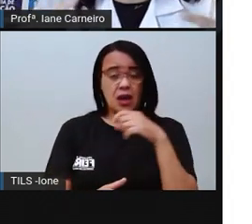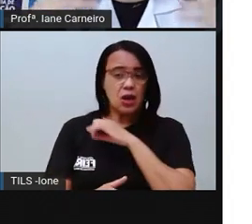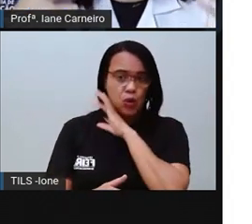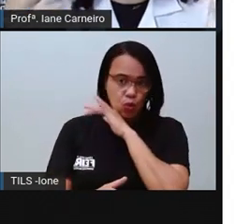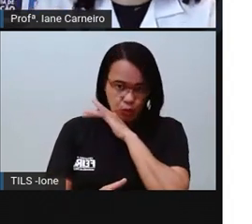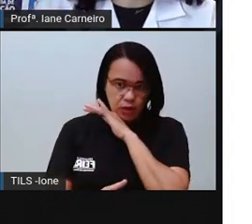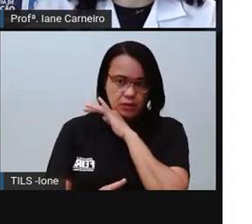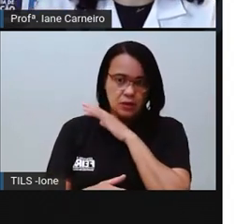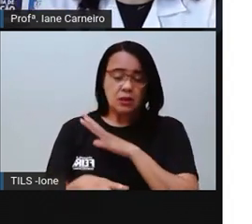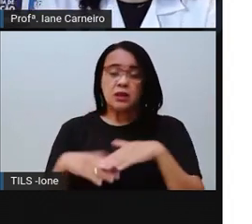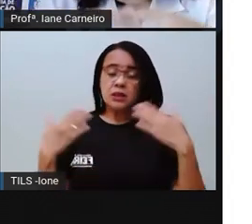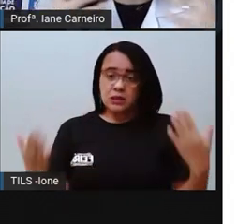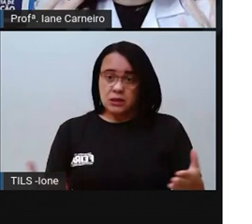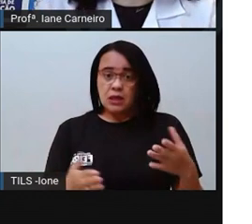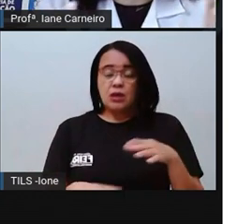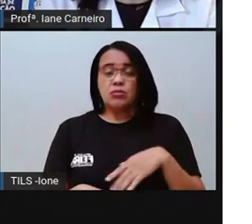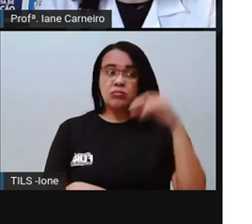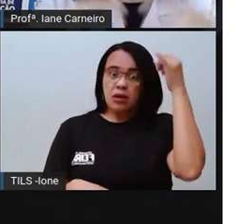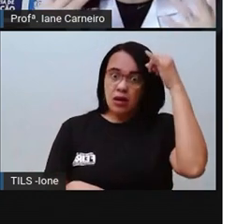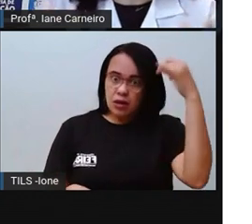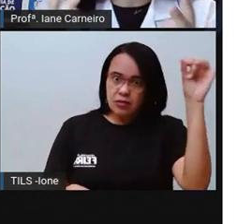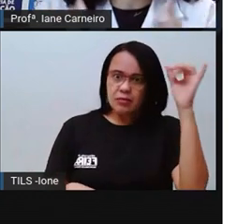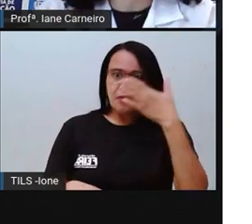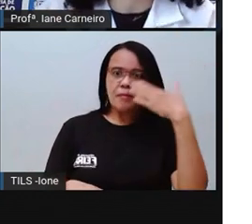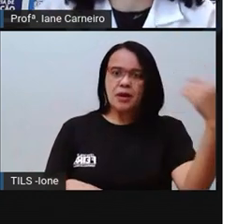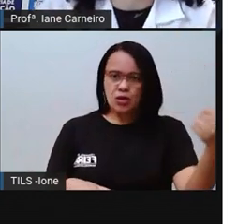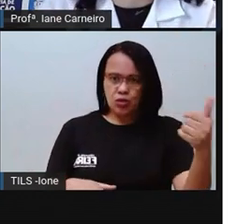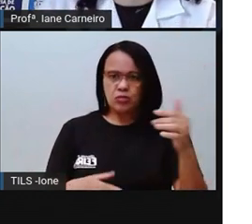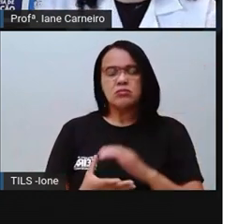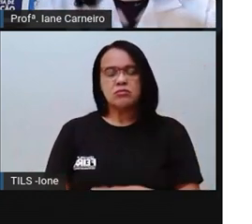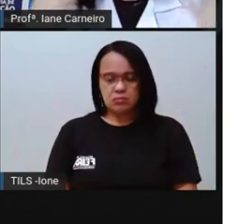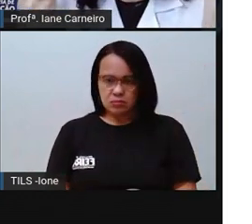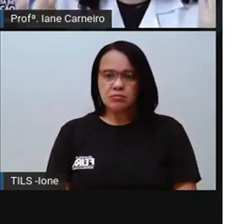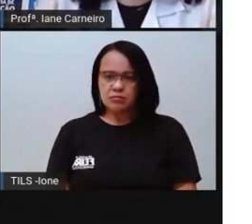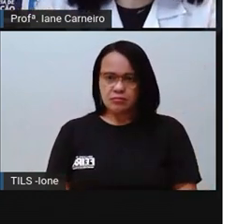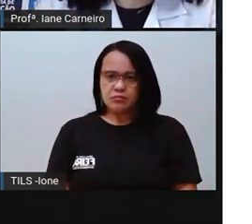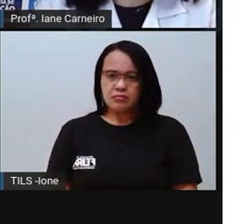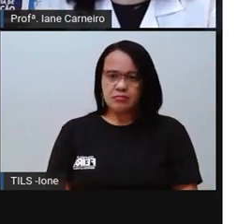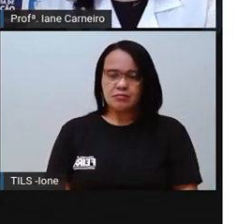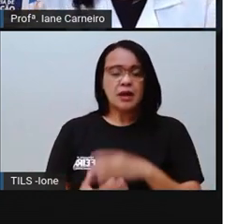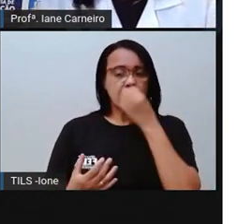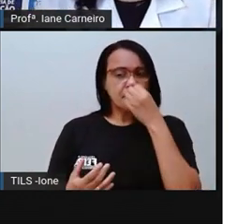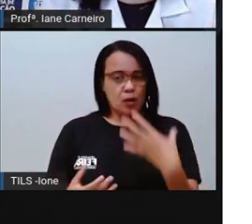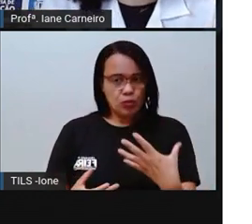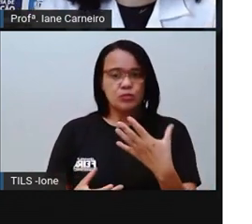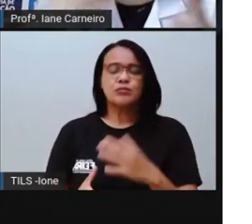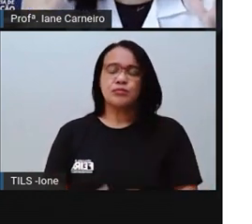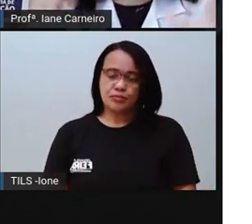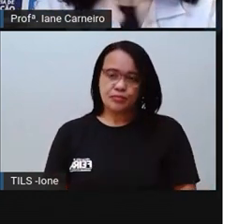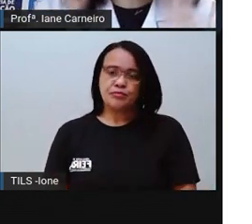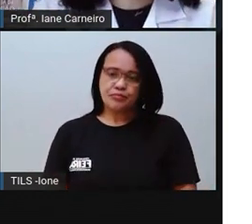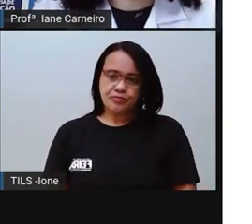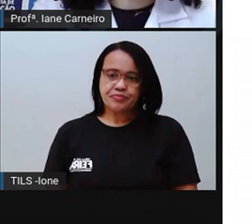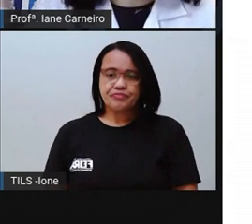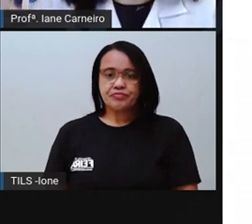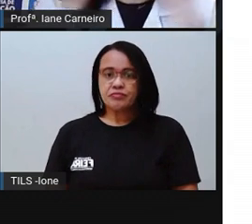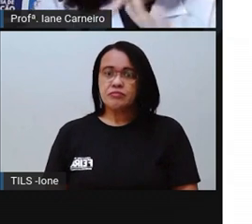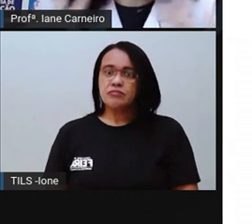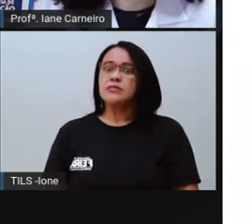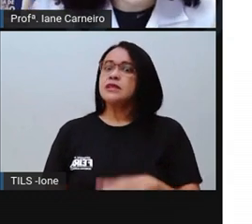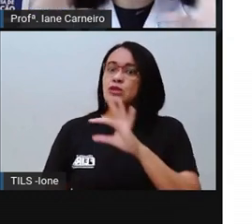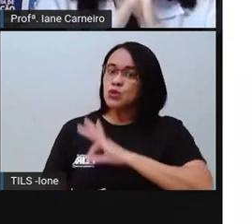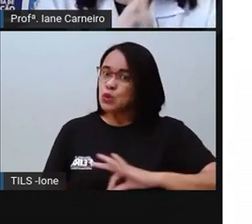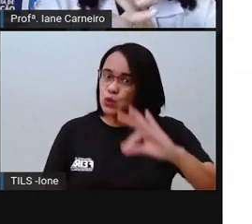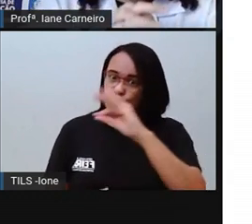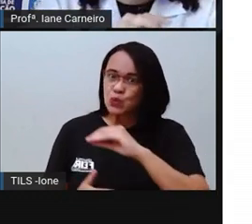mais a gente puder evitar que acidentes aconteçam no nosso lar, é muito bom isso. Então, todo mundo aí da